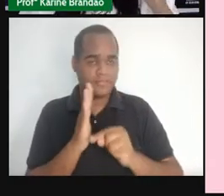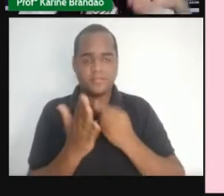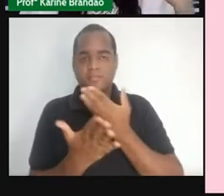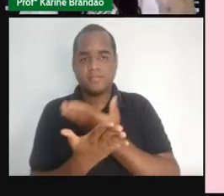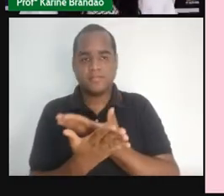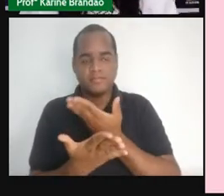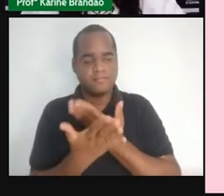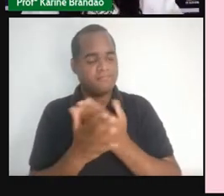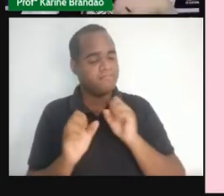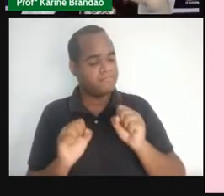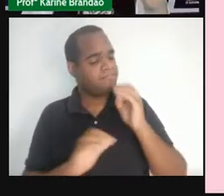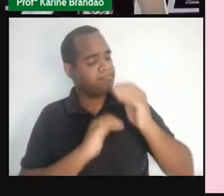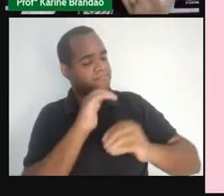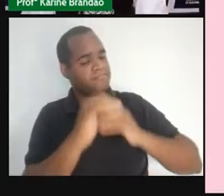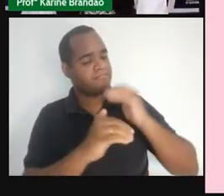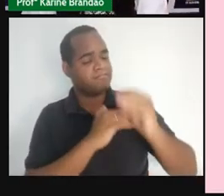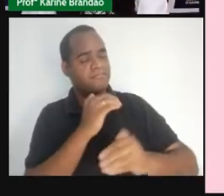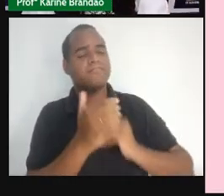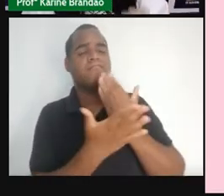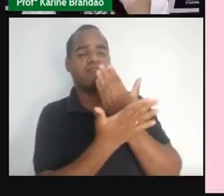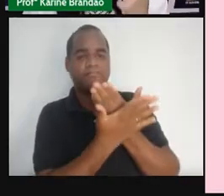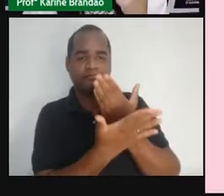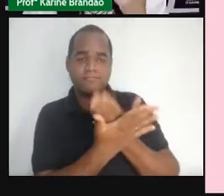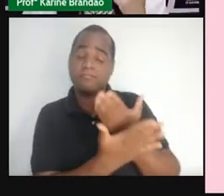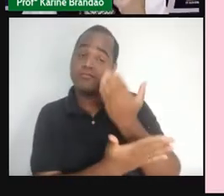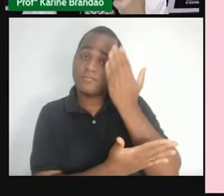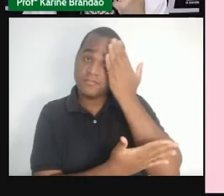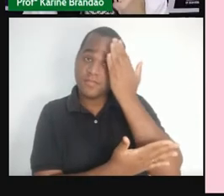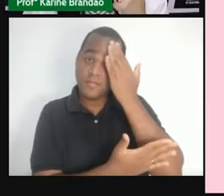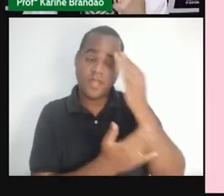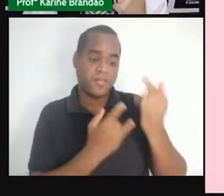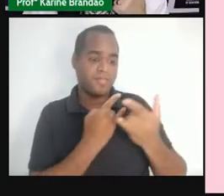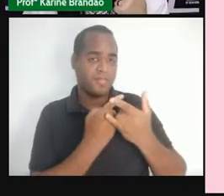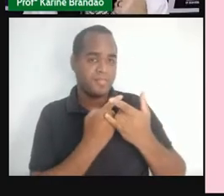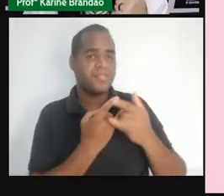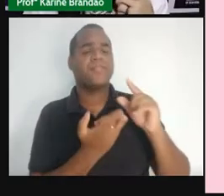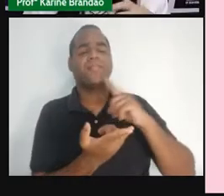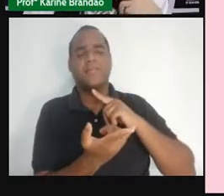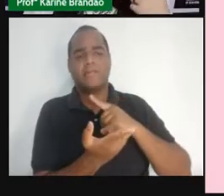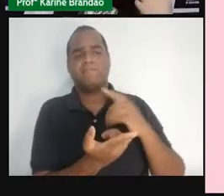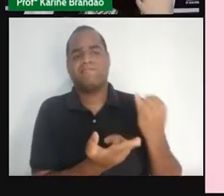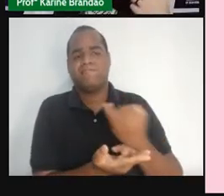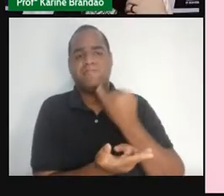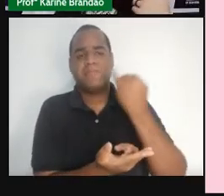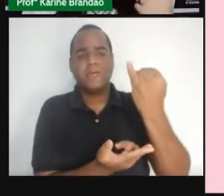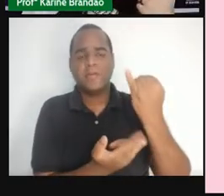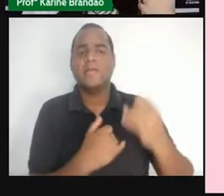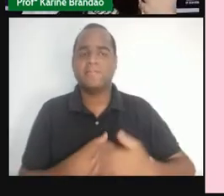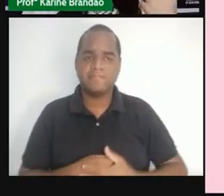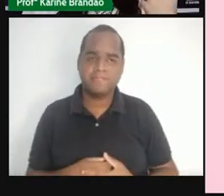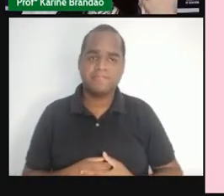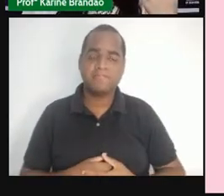de estudo, de já sabermos da importância dos preservativos, das camisinhas, de